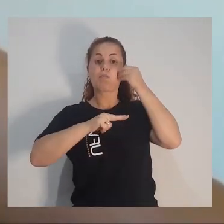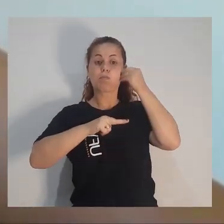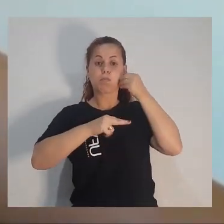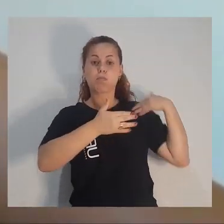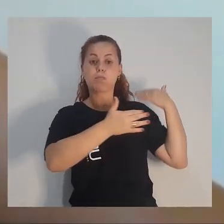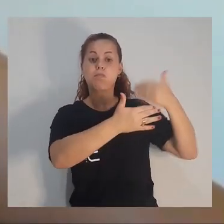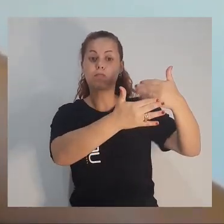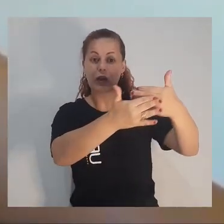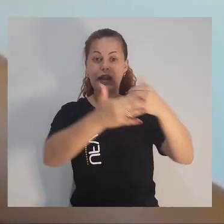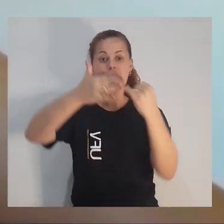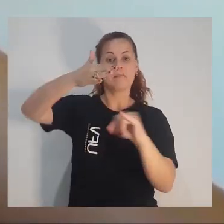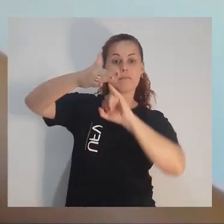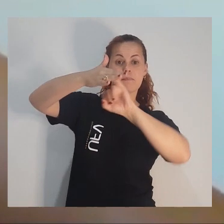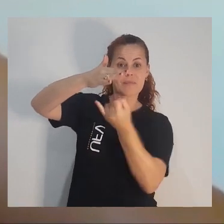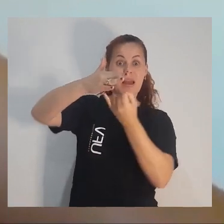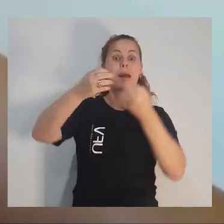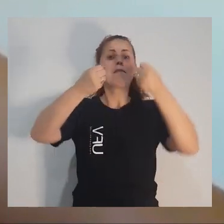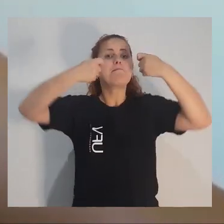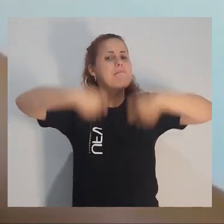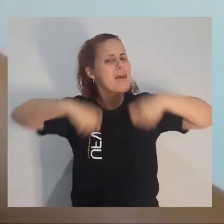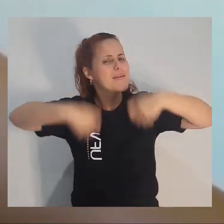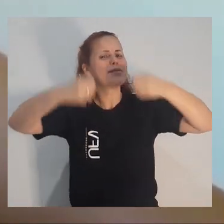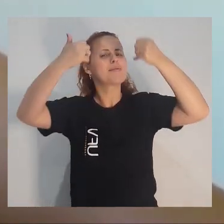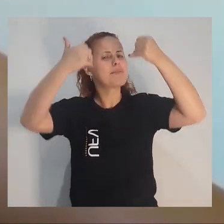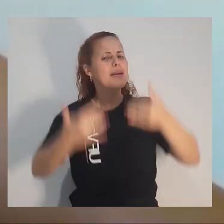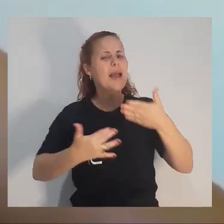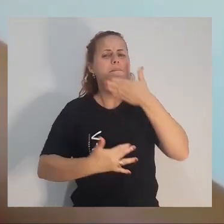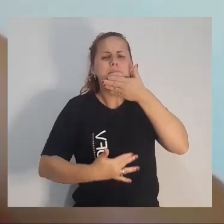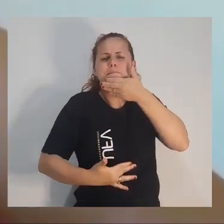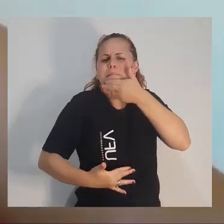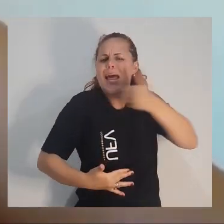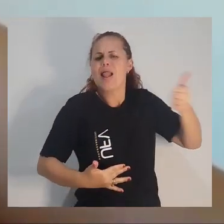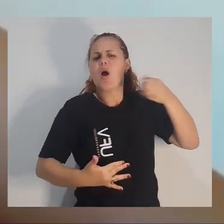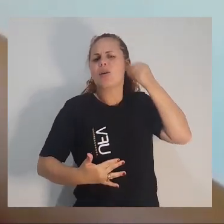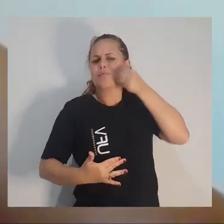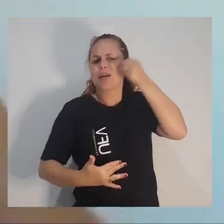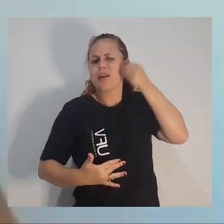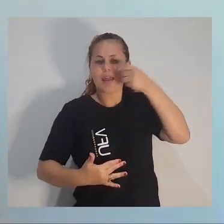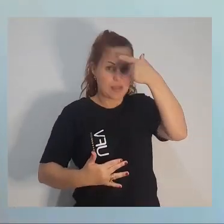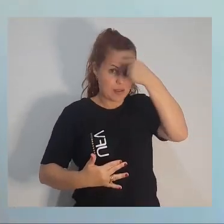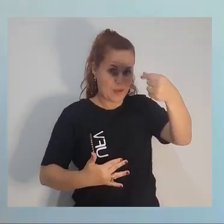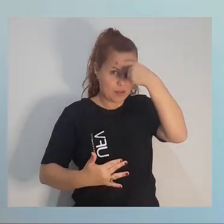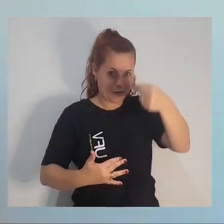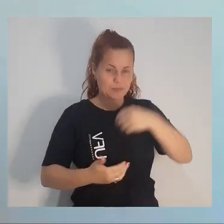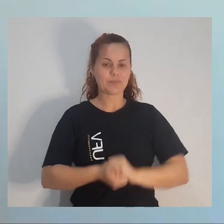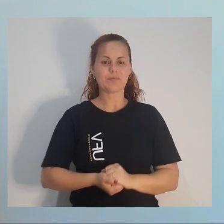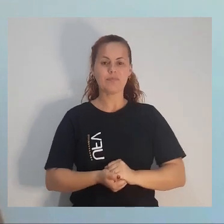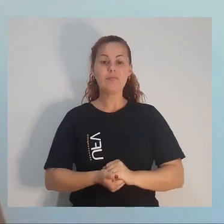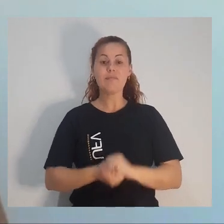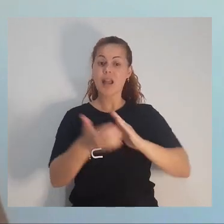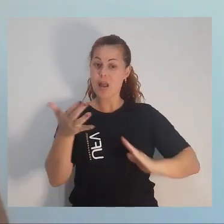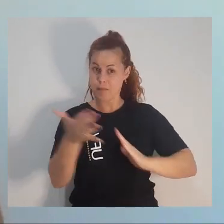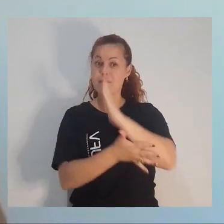Preciso falar, sim, que foi a melhor experiência da minha graduação. E eu entrei na Polimeriza